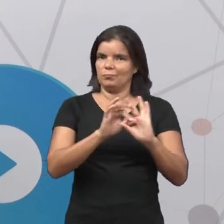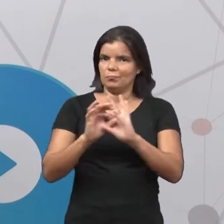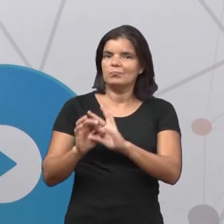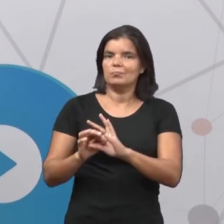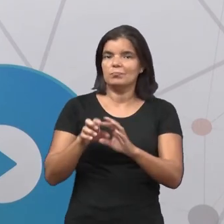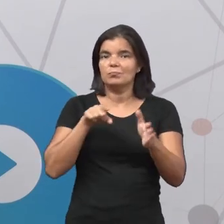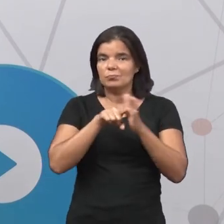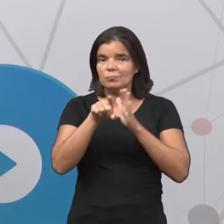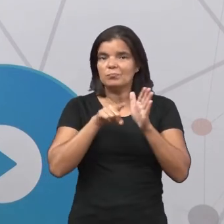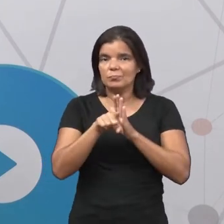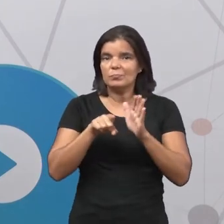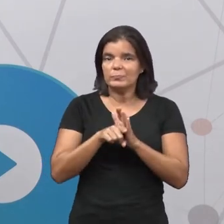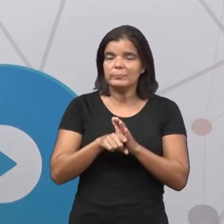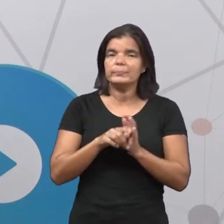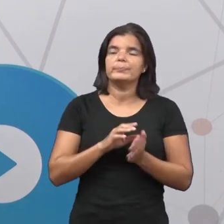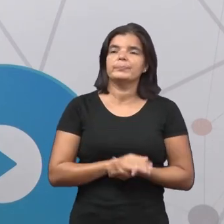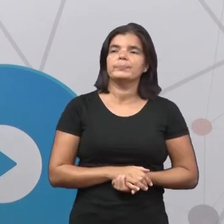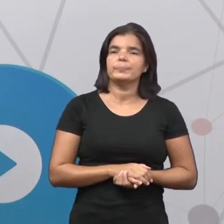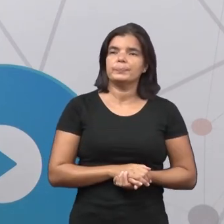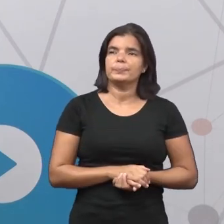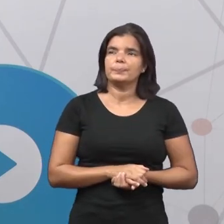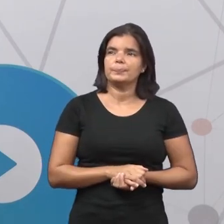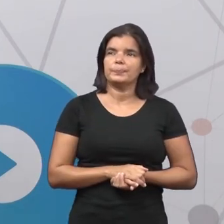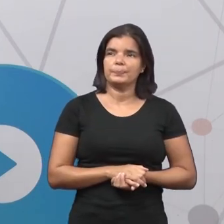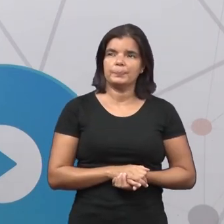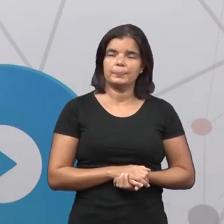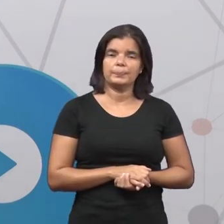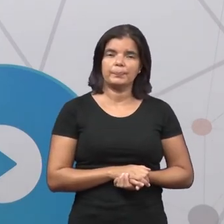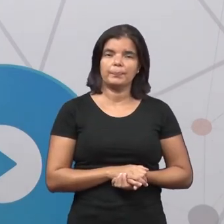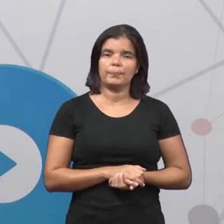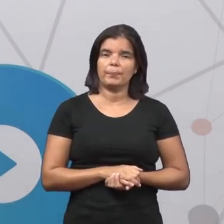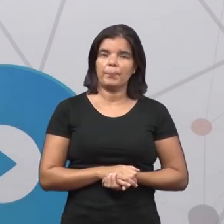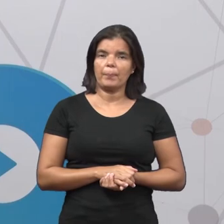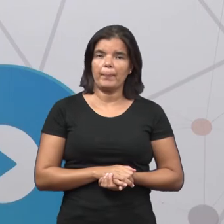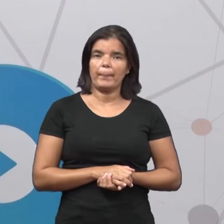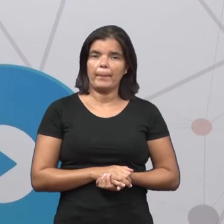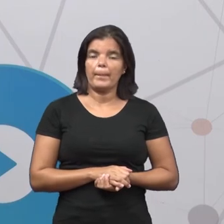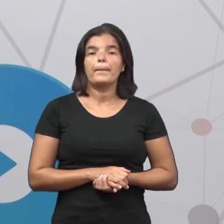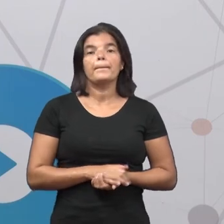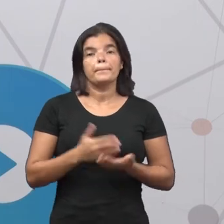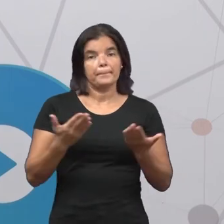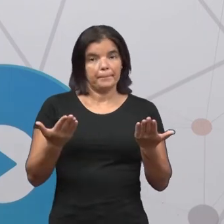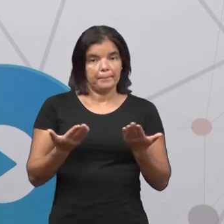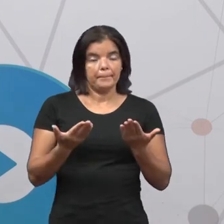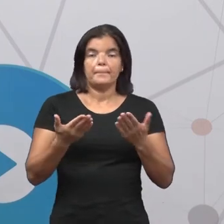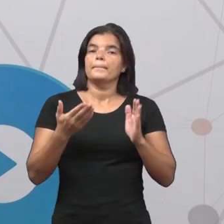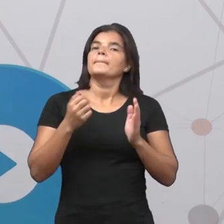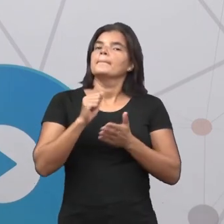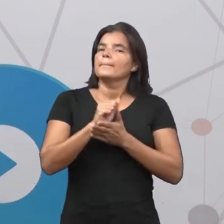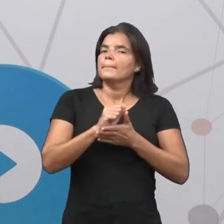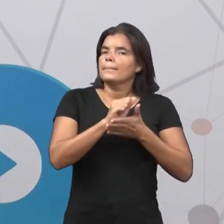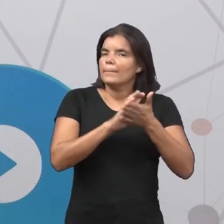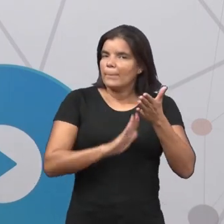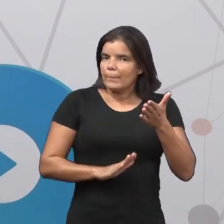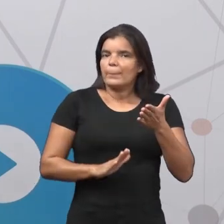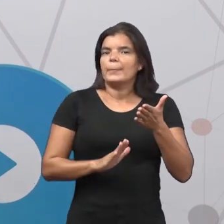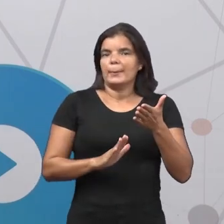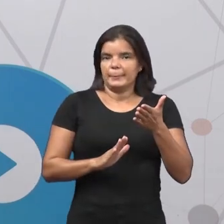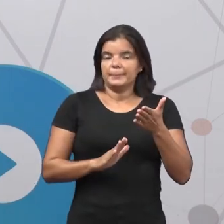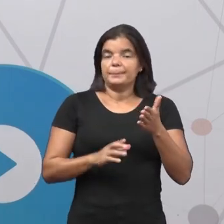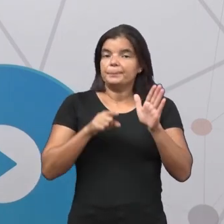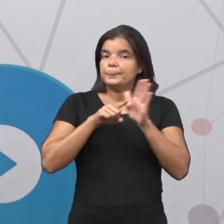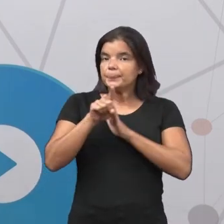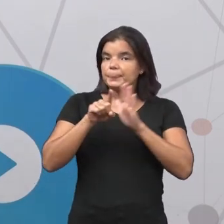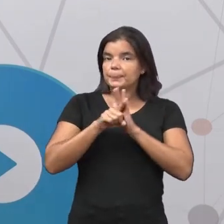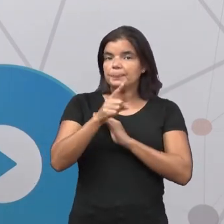de questionamento. Então, vamos avançar em nossas informações? Vamos avançar trazendo agora uma